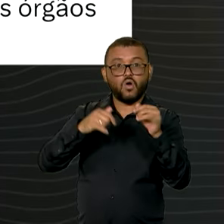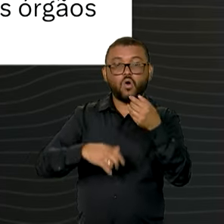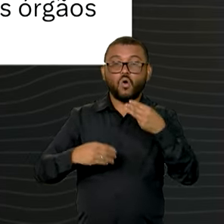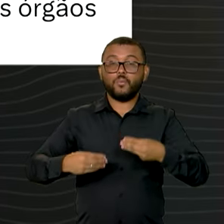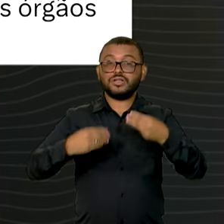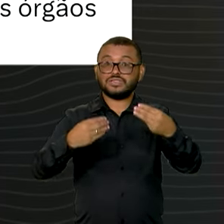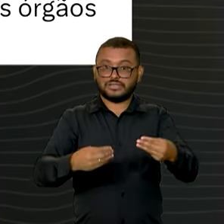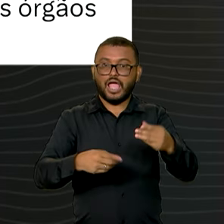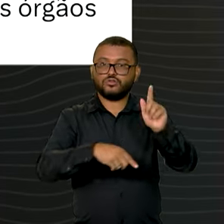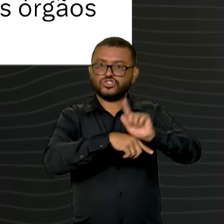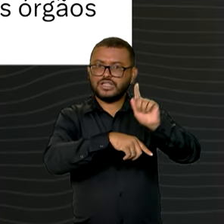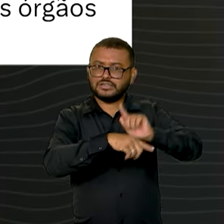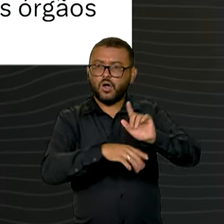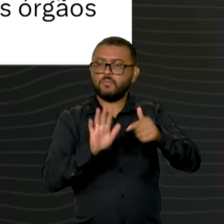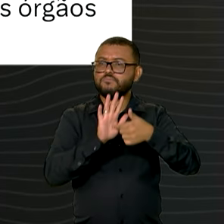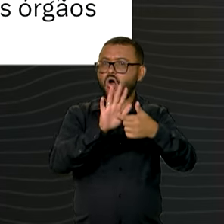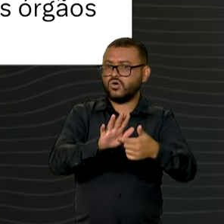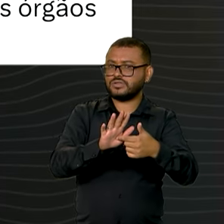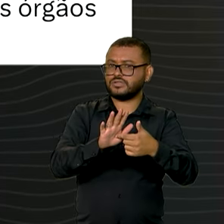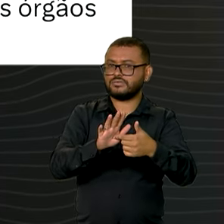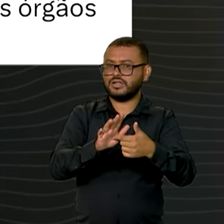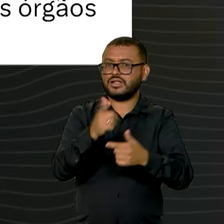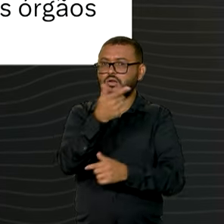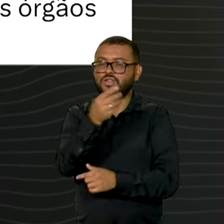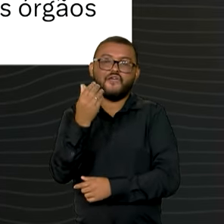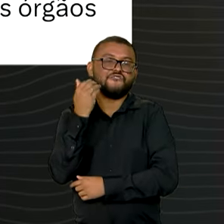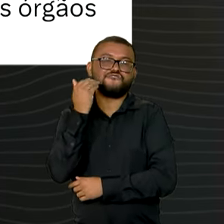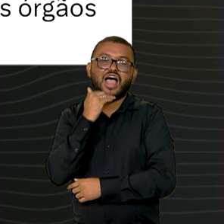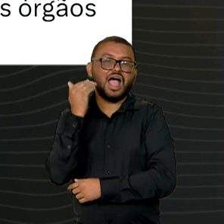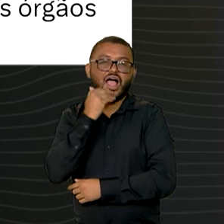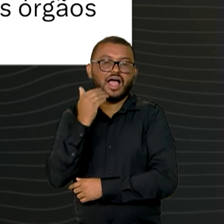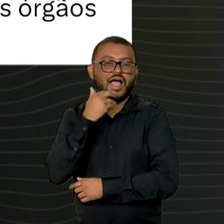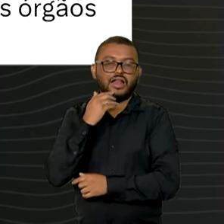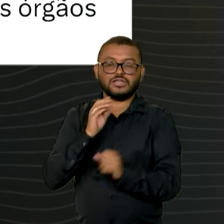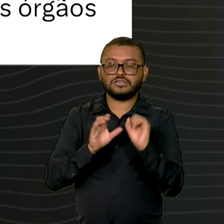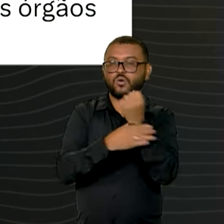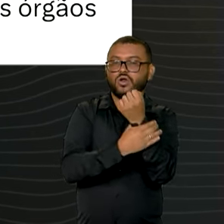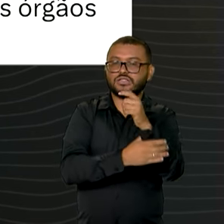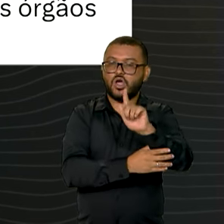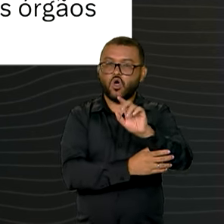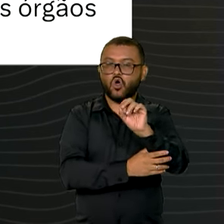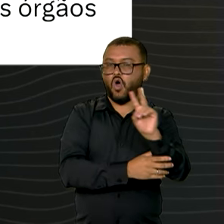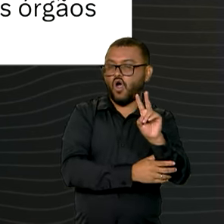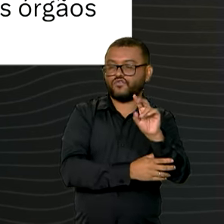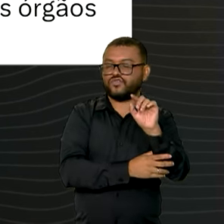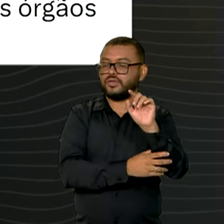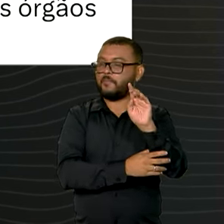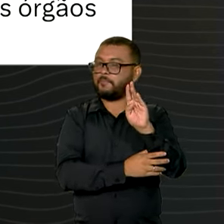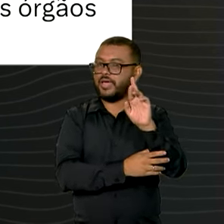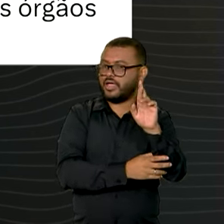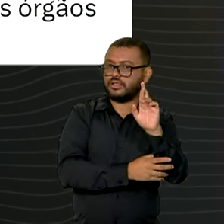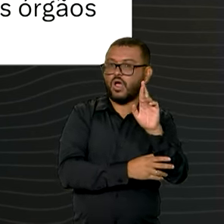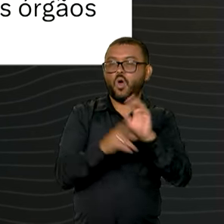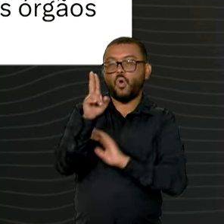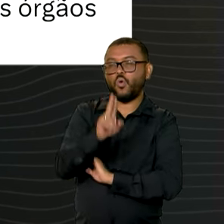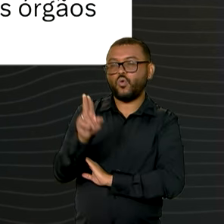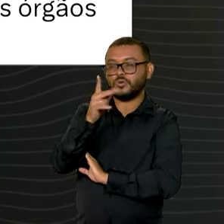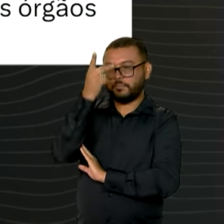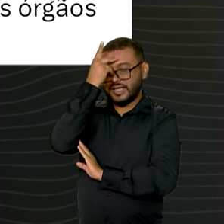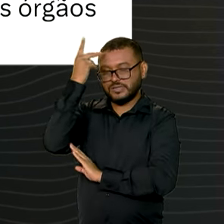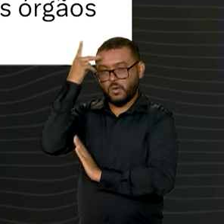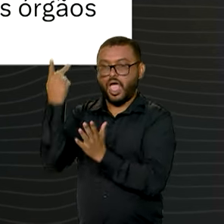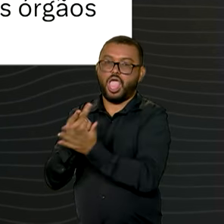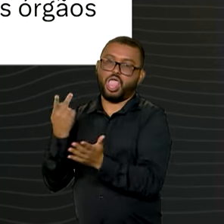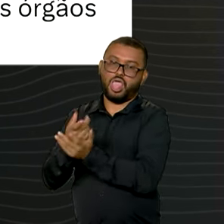da Gestão esclarece que o episódio não configura falha de segurança no GOV-BR, mas sim a utilização indevida